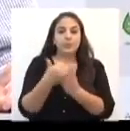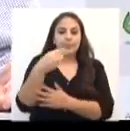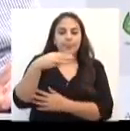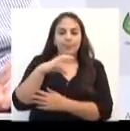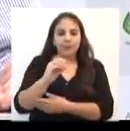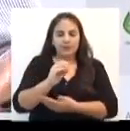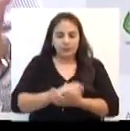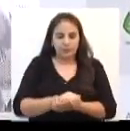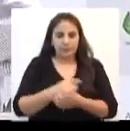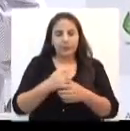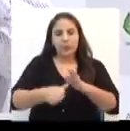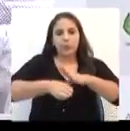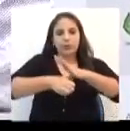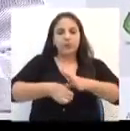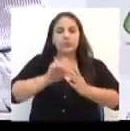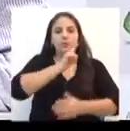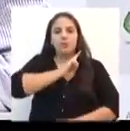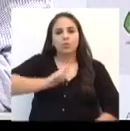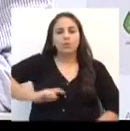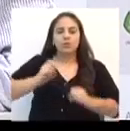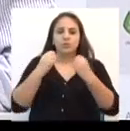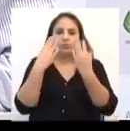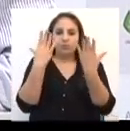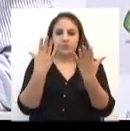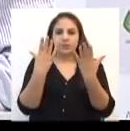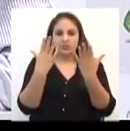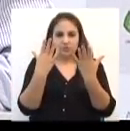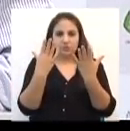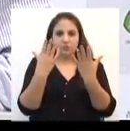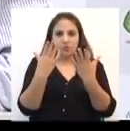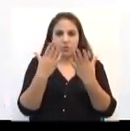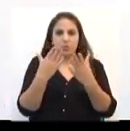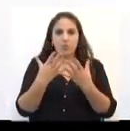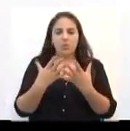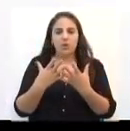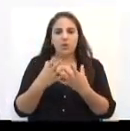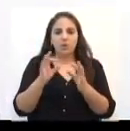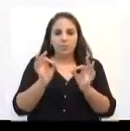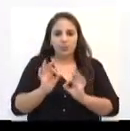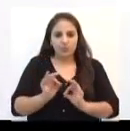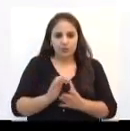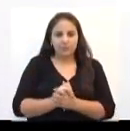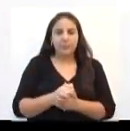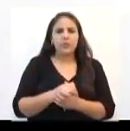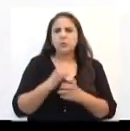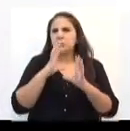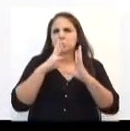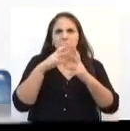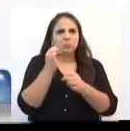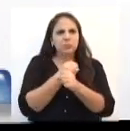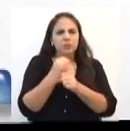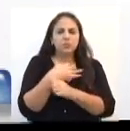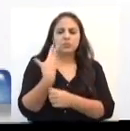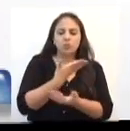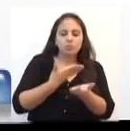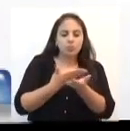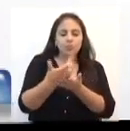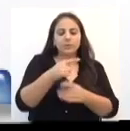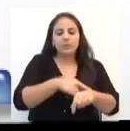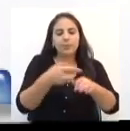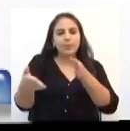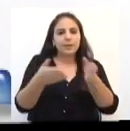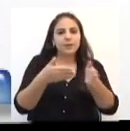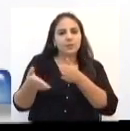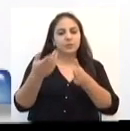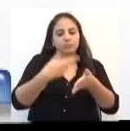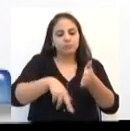O líder do governo na Câmara comemorou a aprovação do projeto. Todo ano nós temos um início, nesse período do ano, a